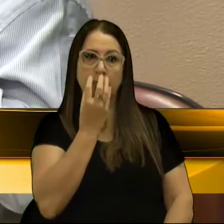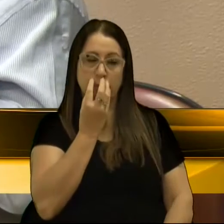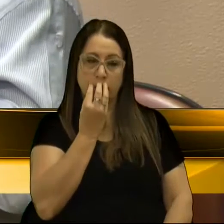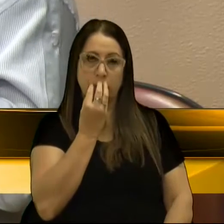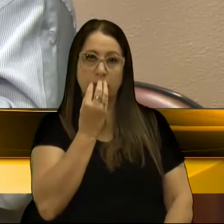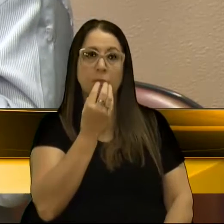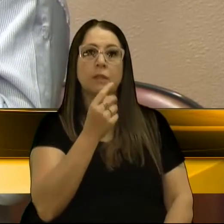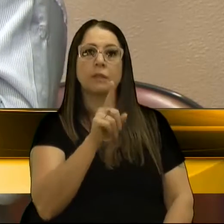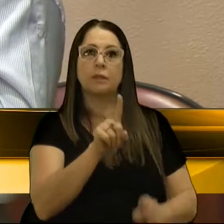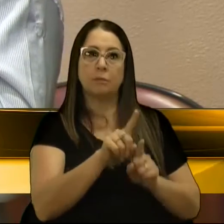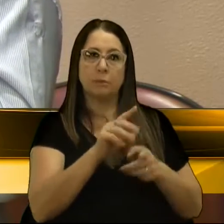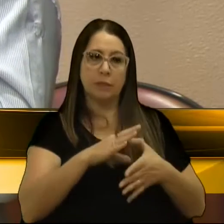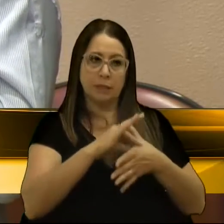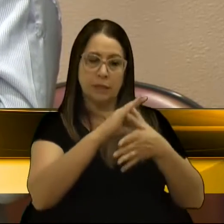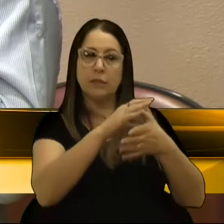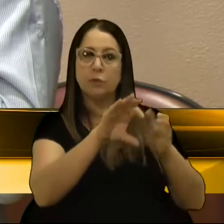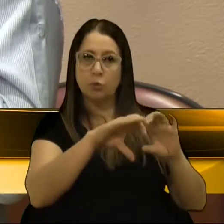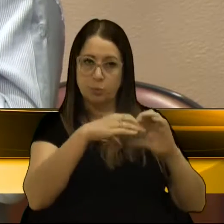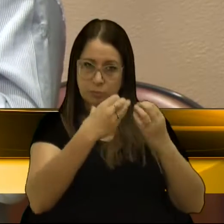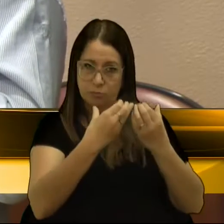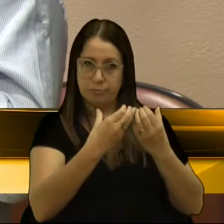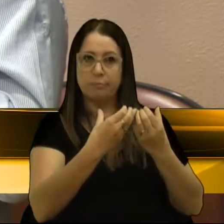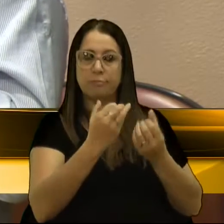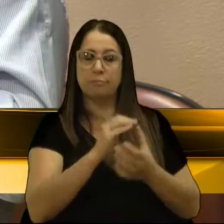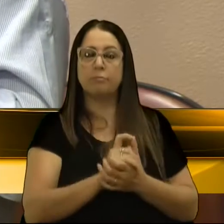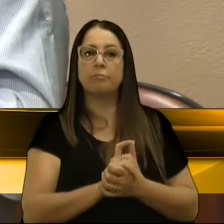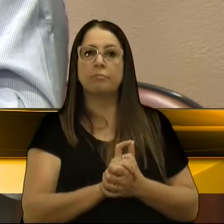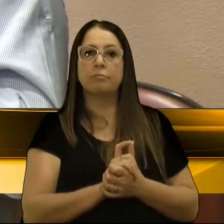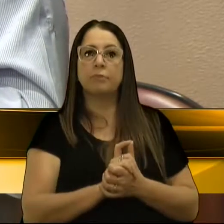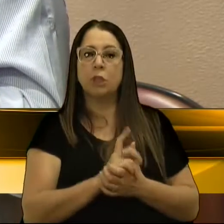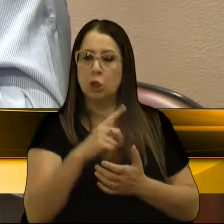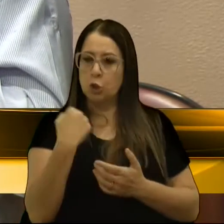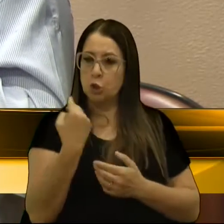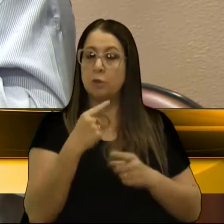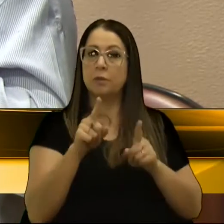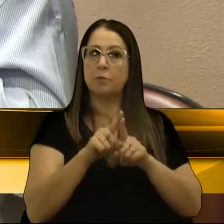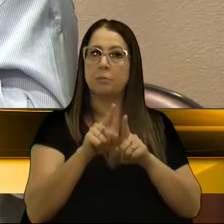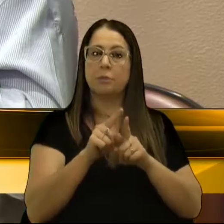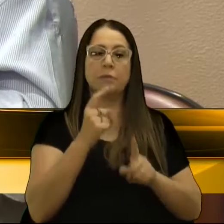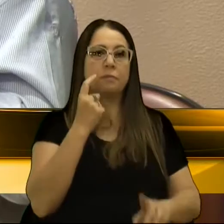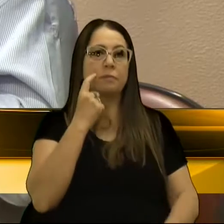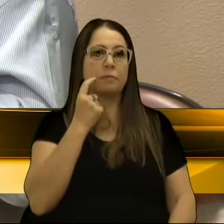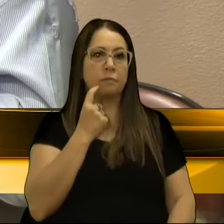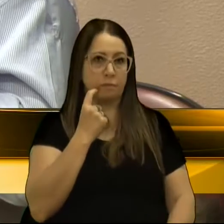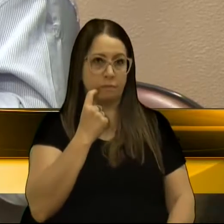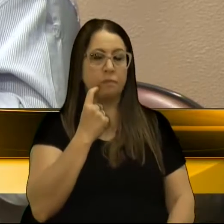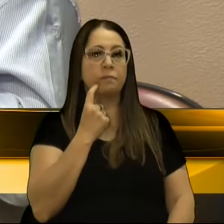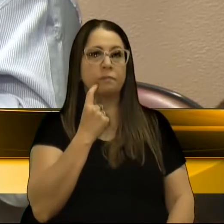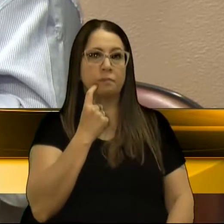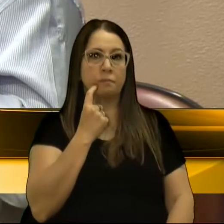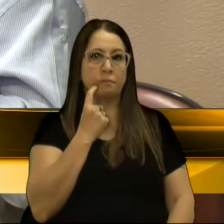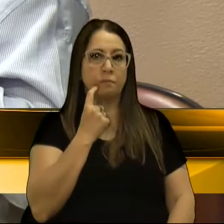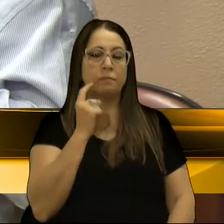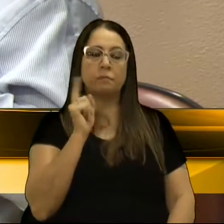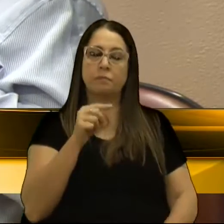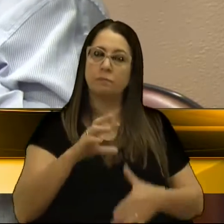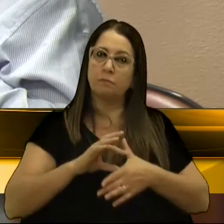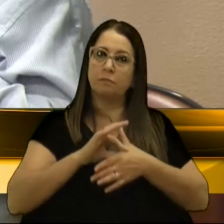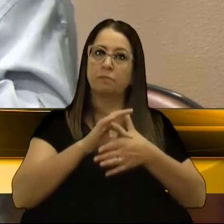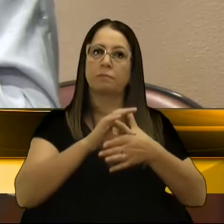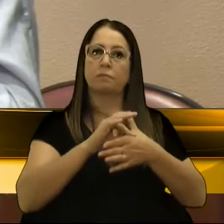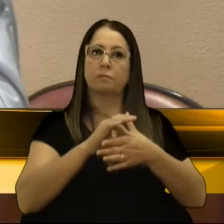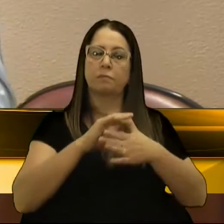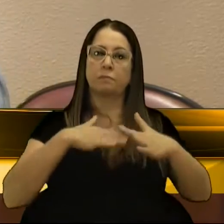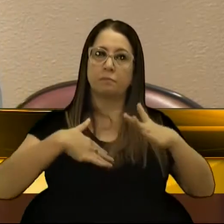uma grande liderança comunitária, nós também, com o Wagner Petrini, que é uma liderança no